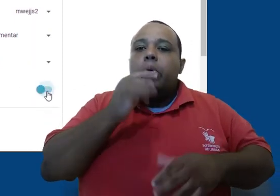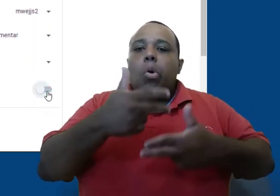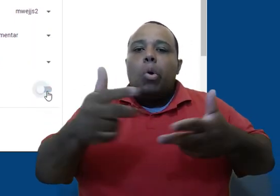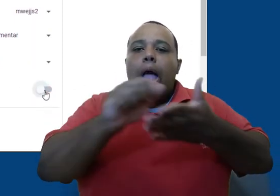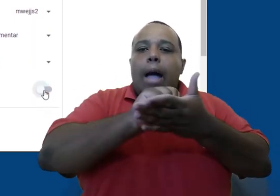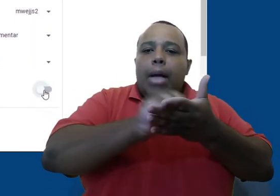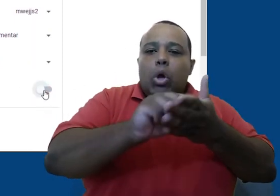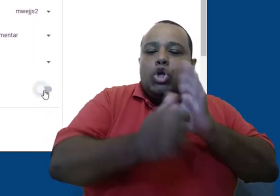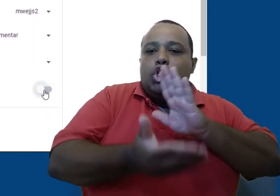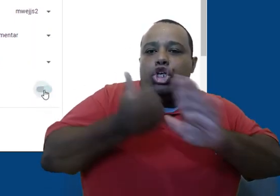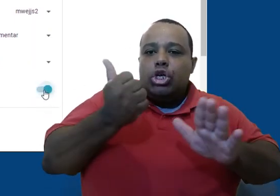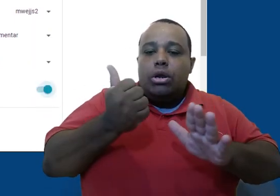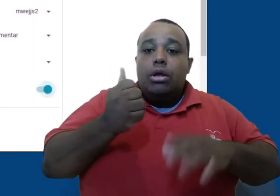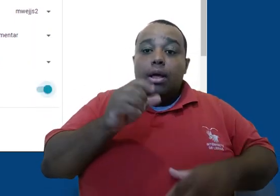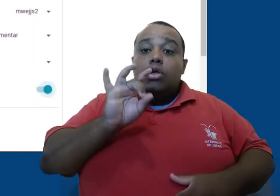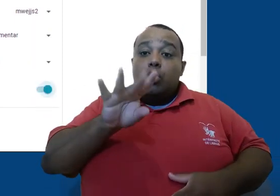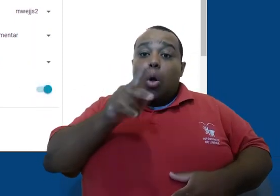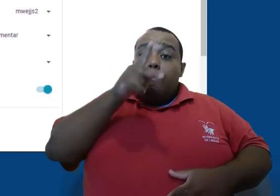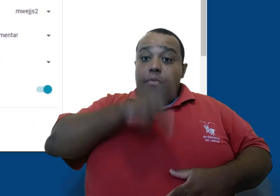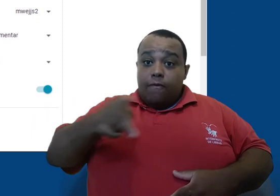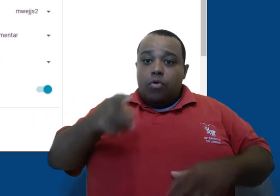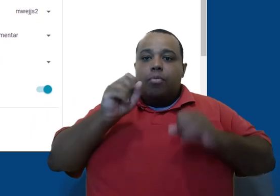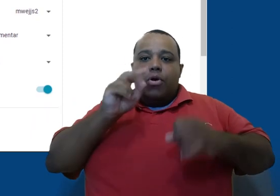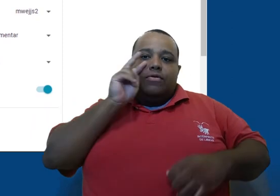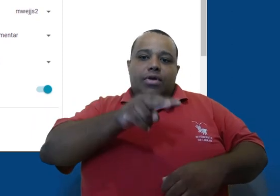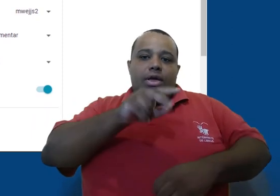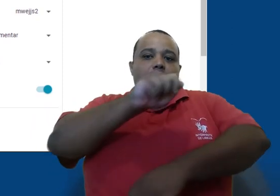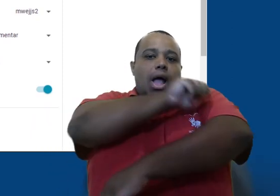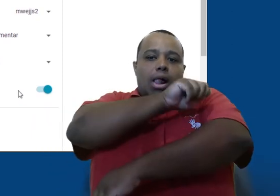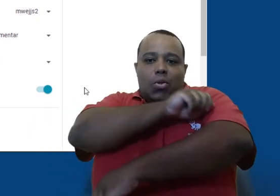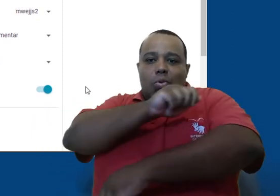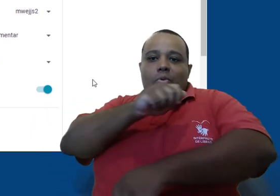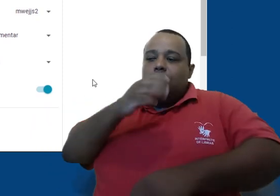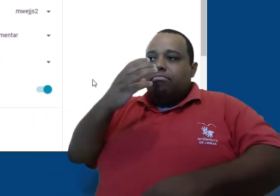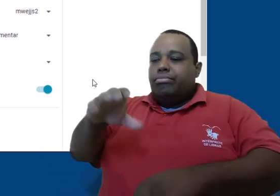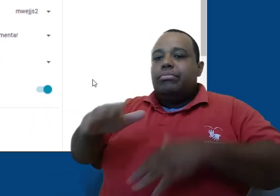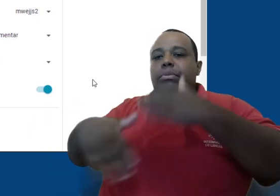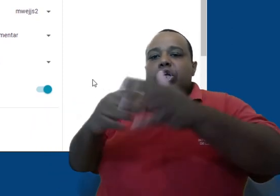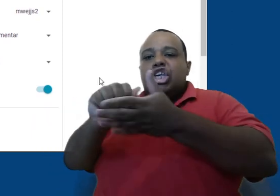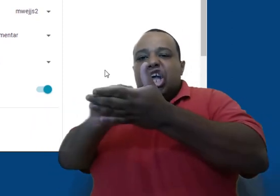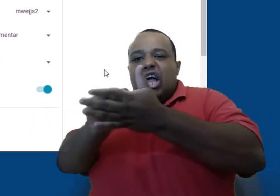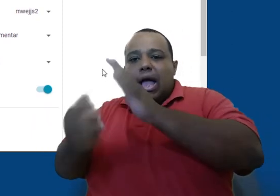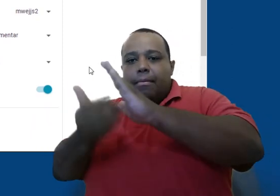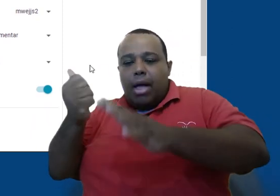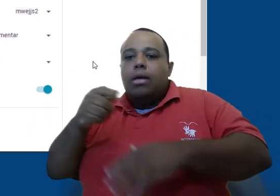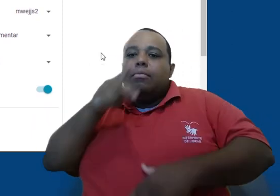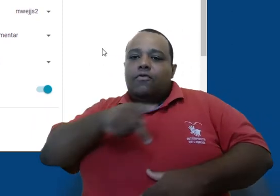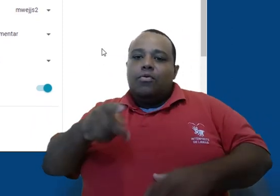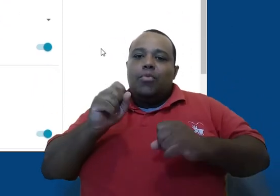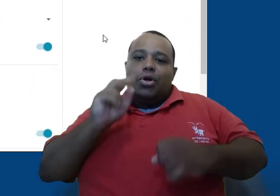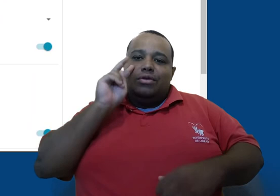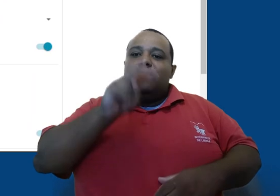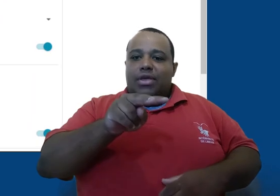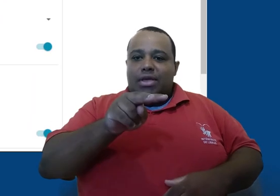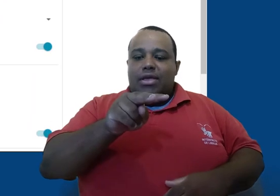itens excluídos. Note que apenas professores podem ver itens excluídos. Então, se alguém fizer uma postagem excluir, os professores ainda